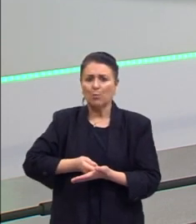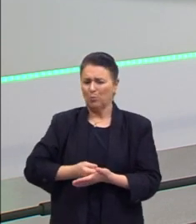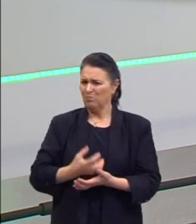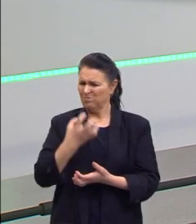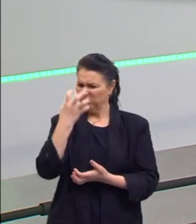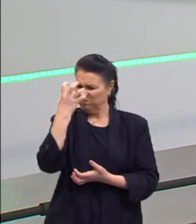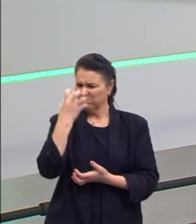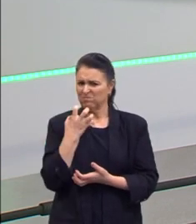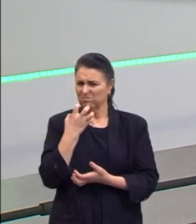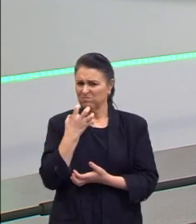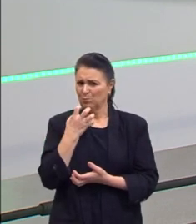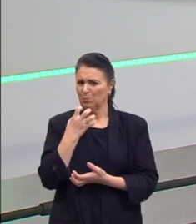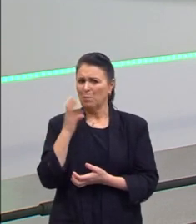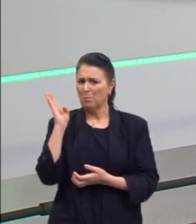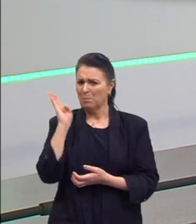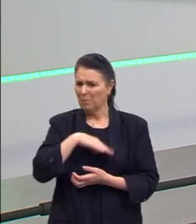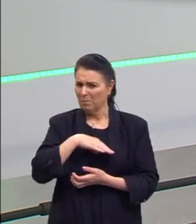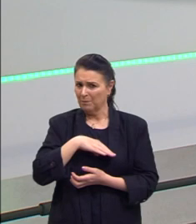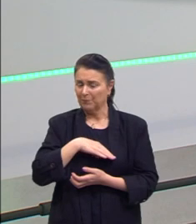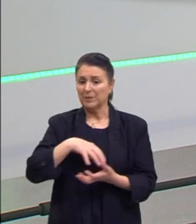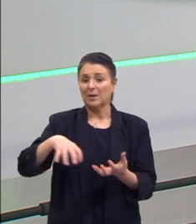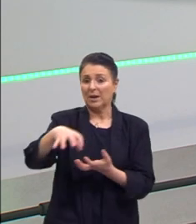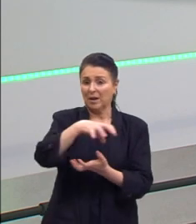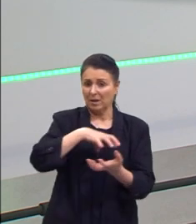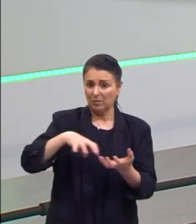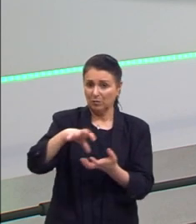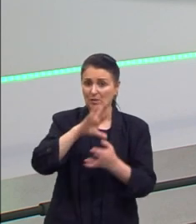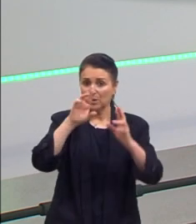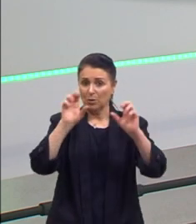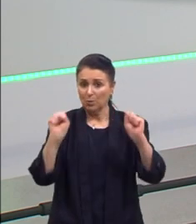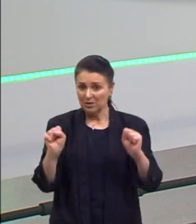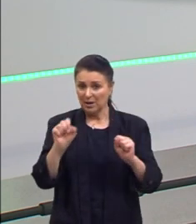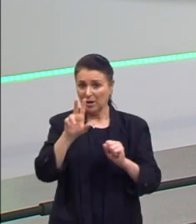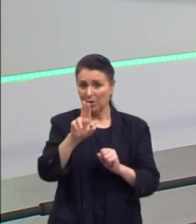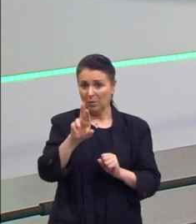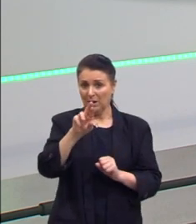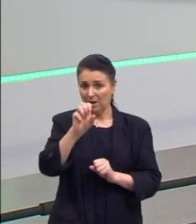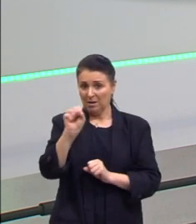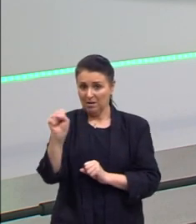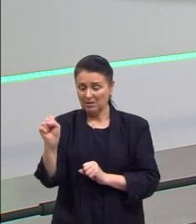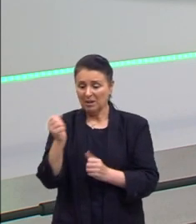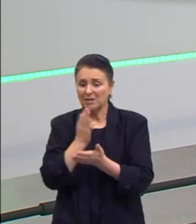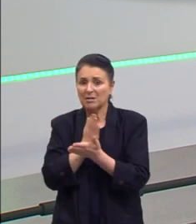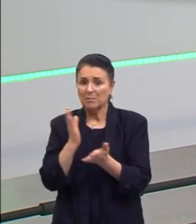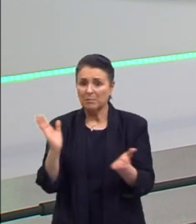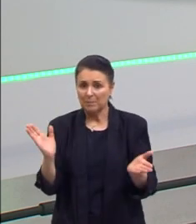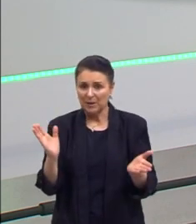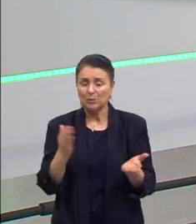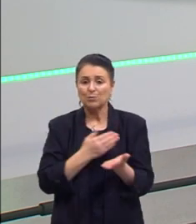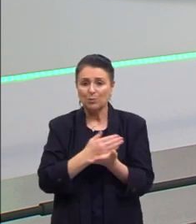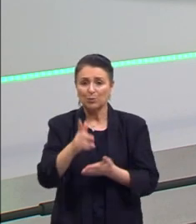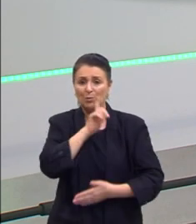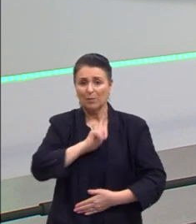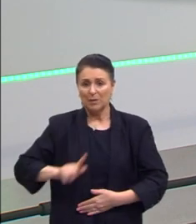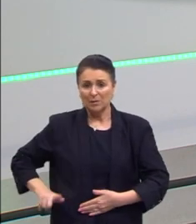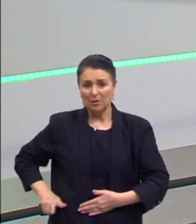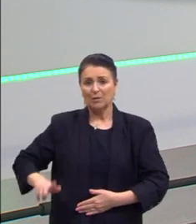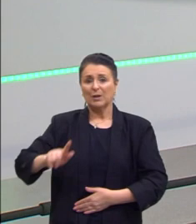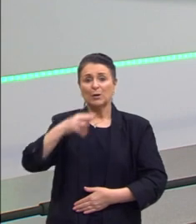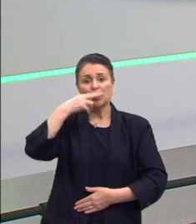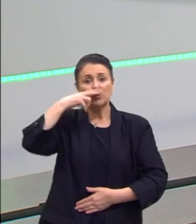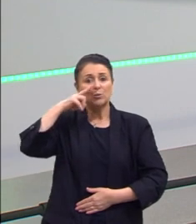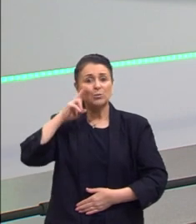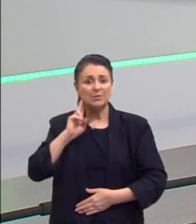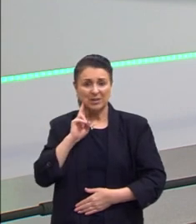gente vai dizer, então, que a Revolução Russa, a Revolução Soviética, se perde com o Stalin. Ela vai perder esse